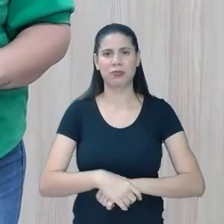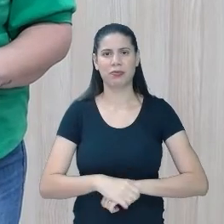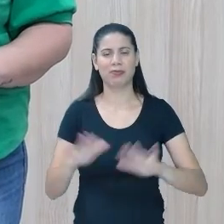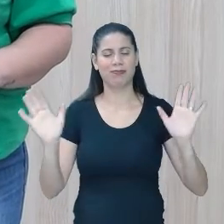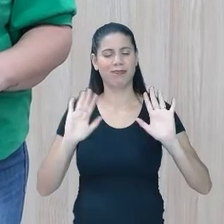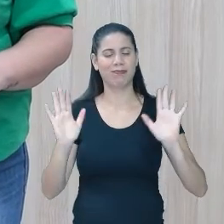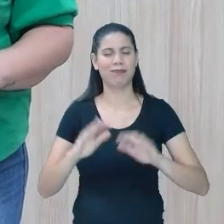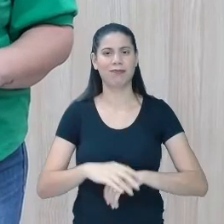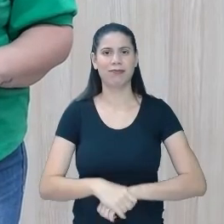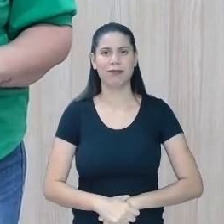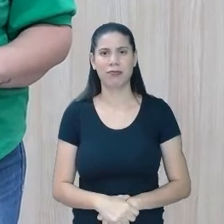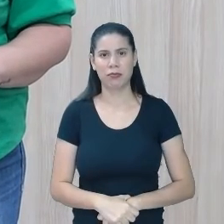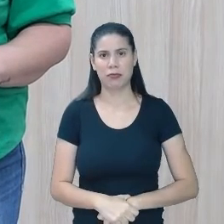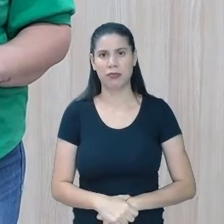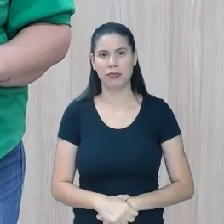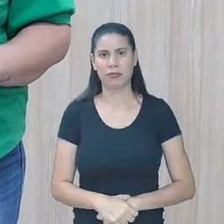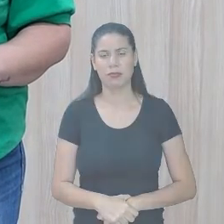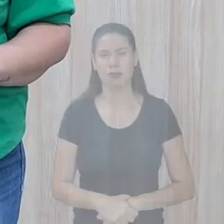Até lá!